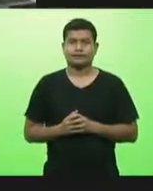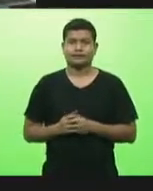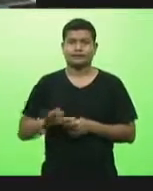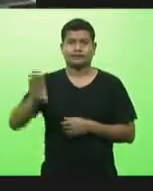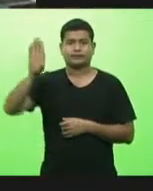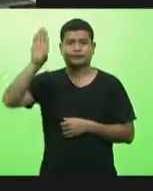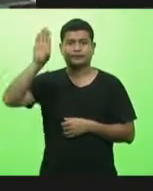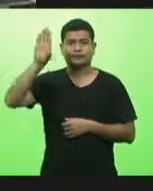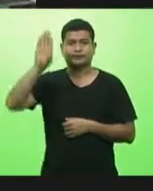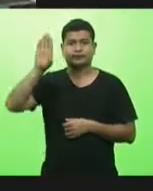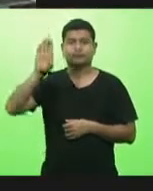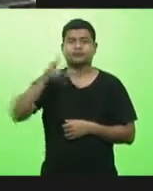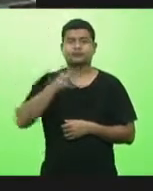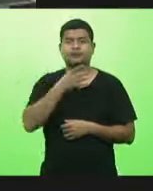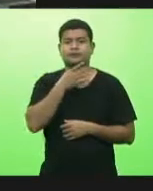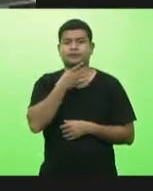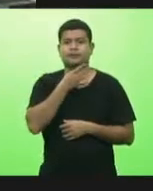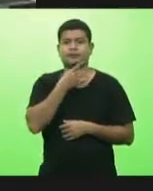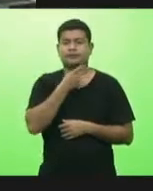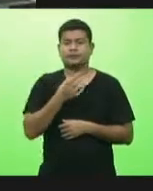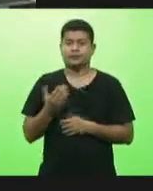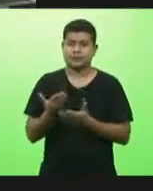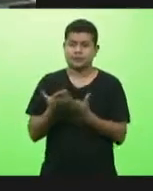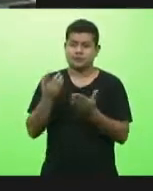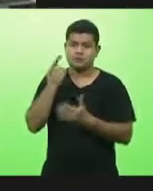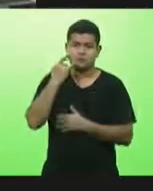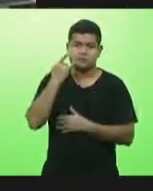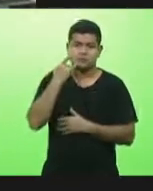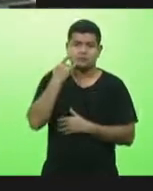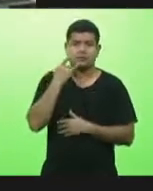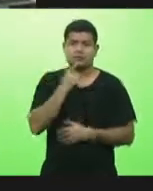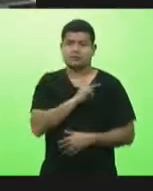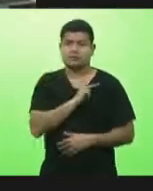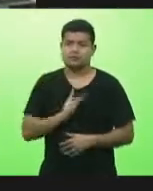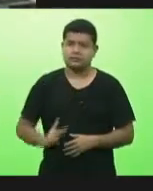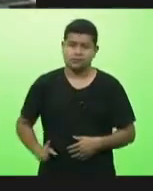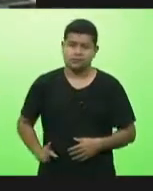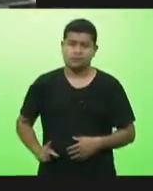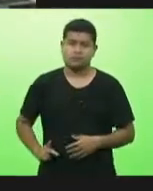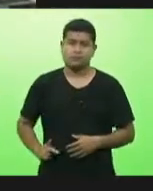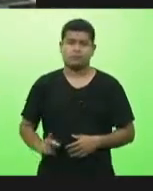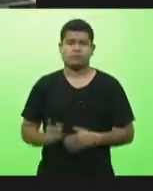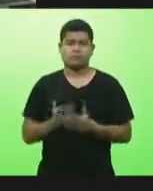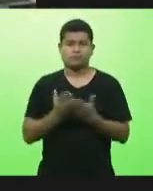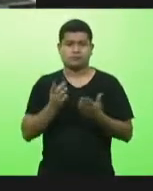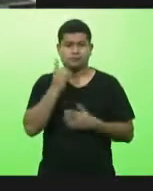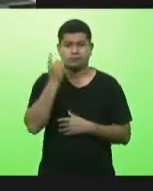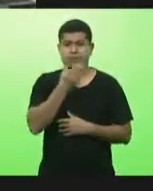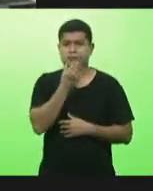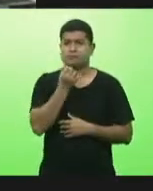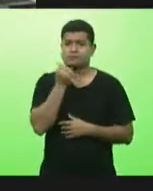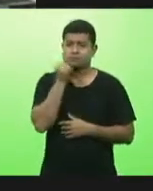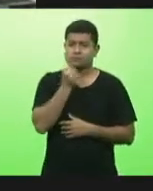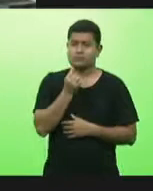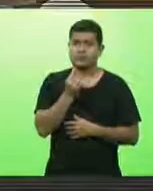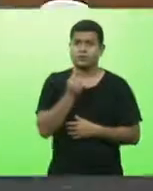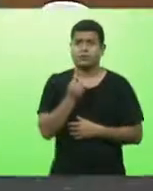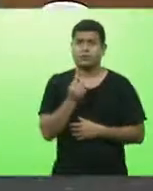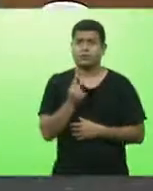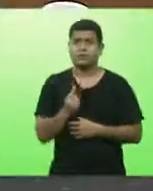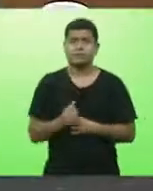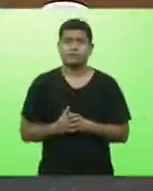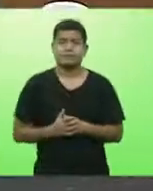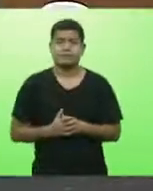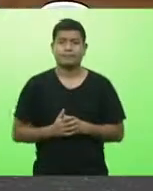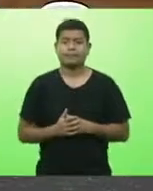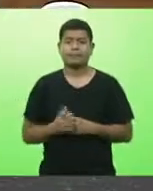deputado Mauro de Nadal senhores deputados senhora deputada Ada também